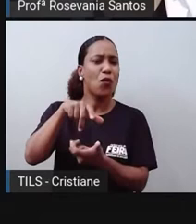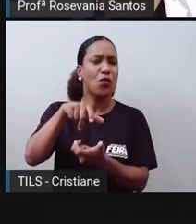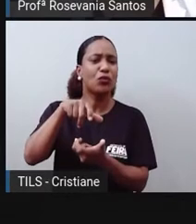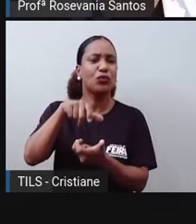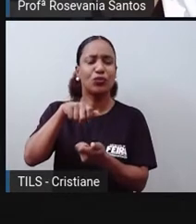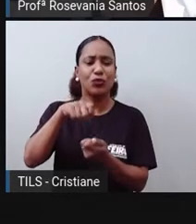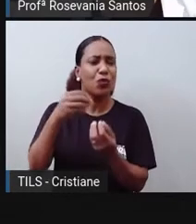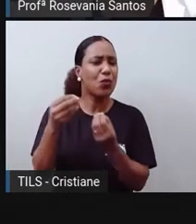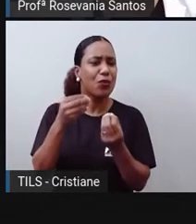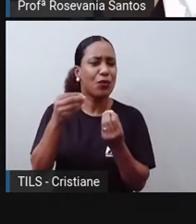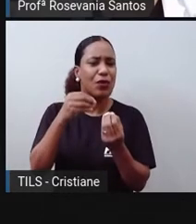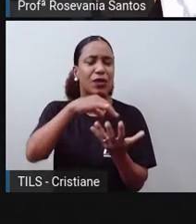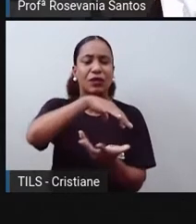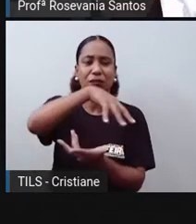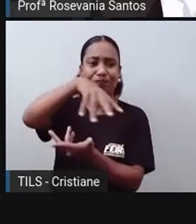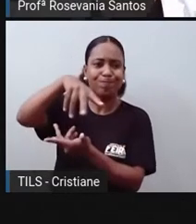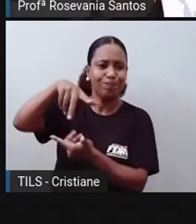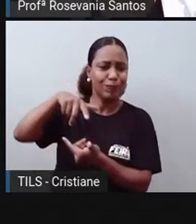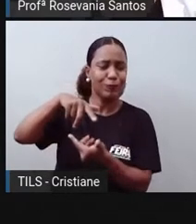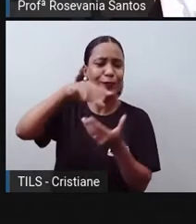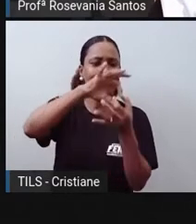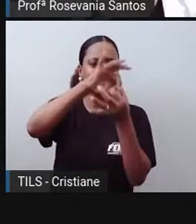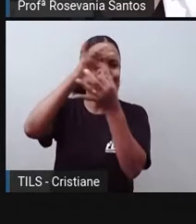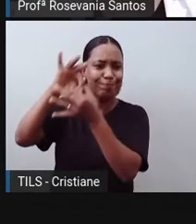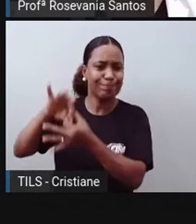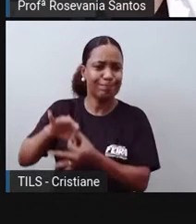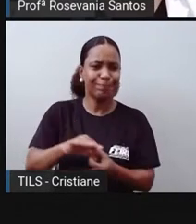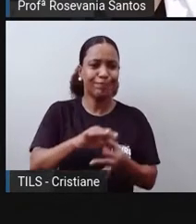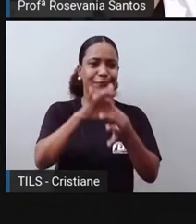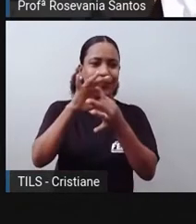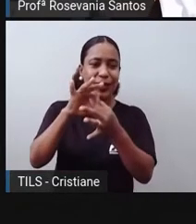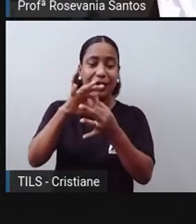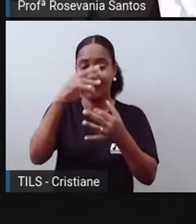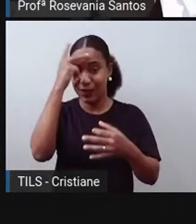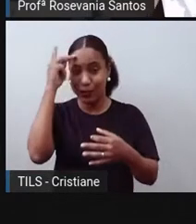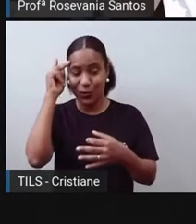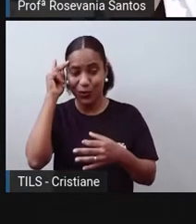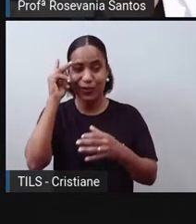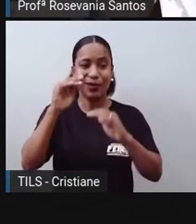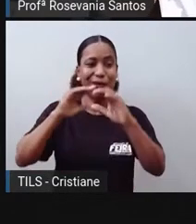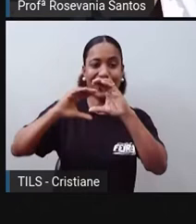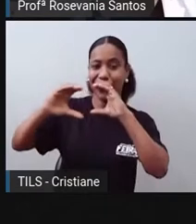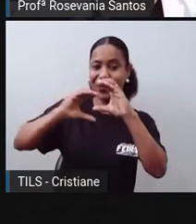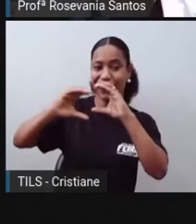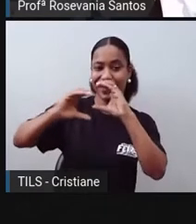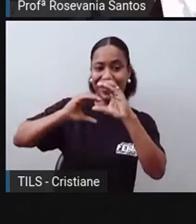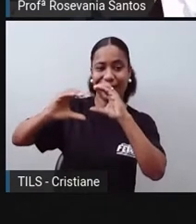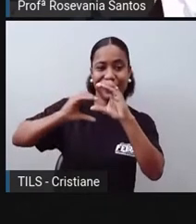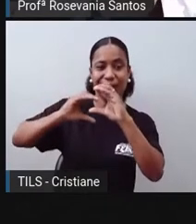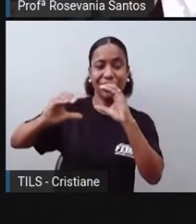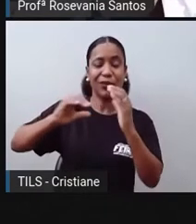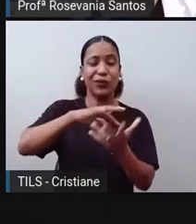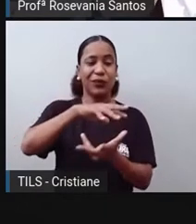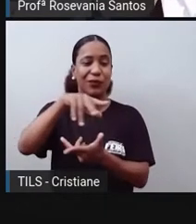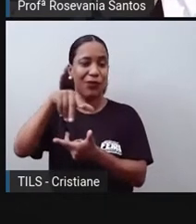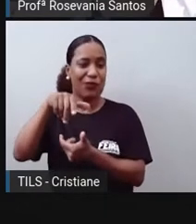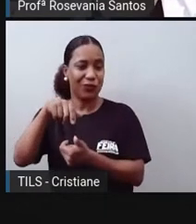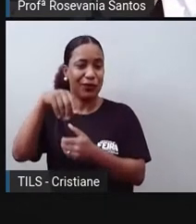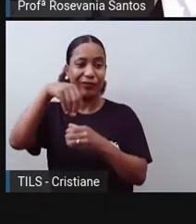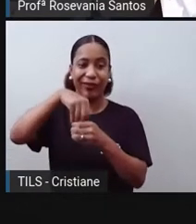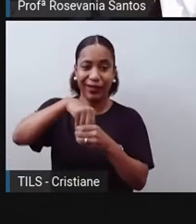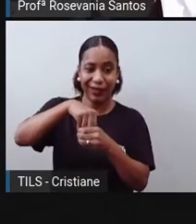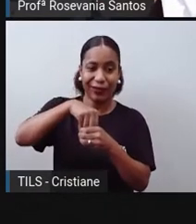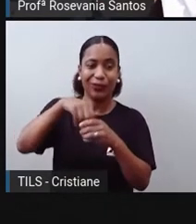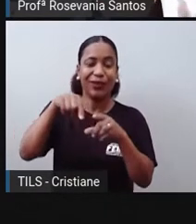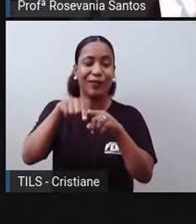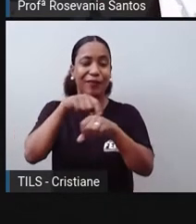essas comunicações, né, entre pessoas de diversos países e dentro, né, do próprio país. Essa interligação aqui, eu já